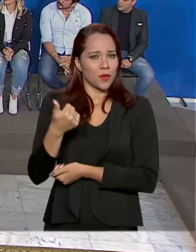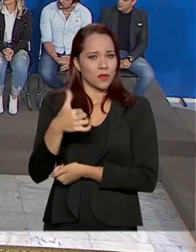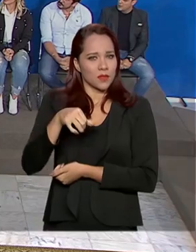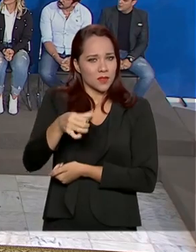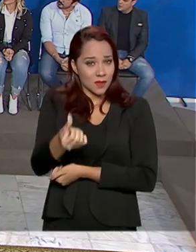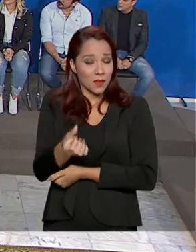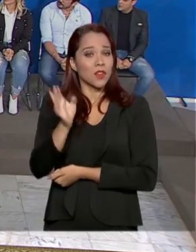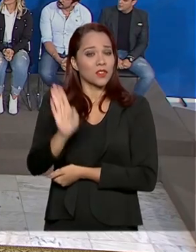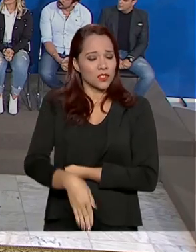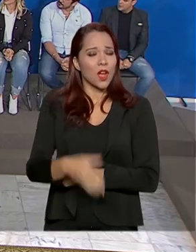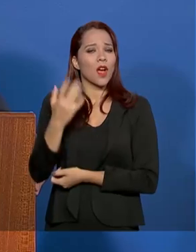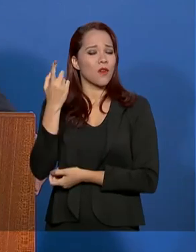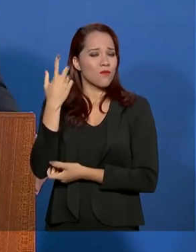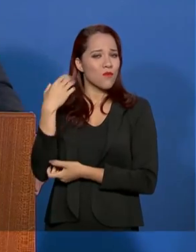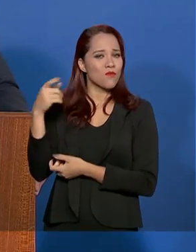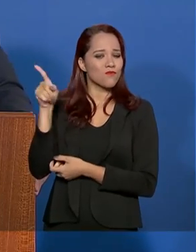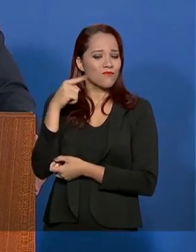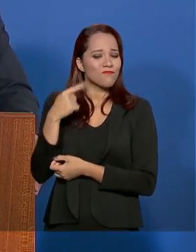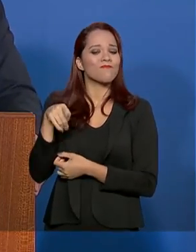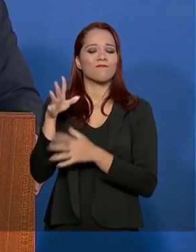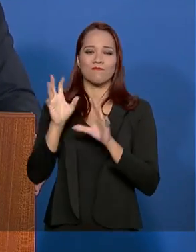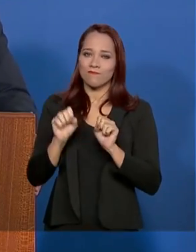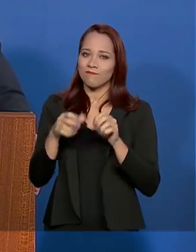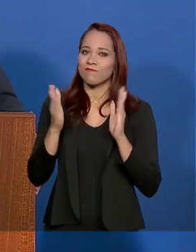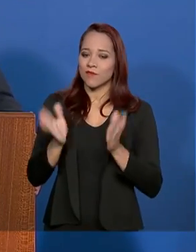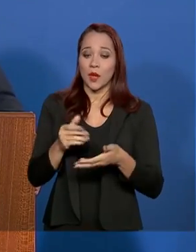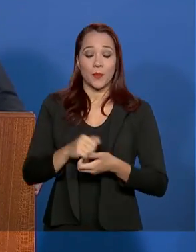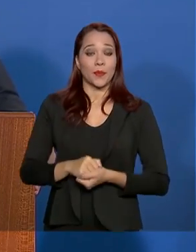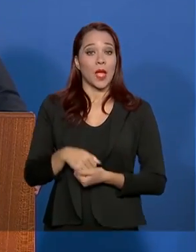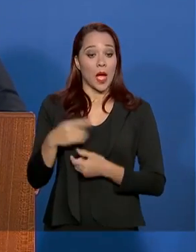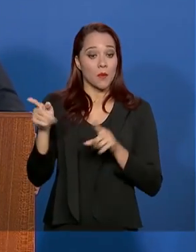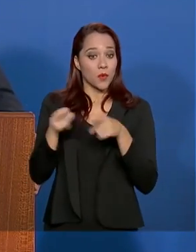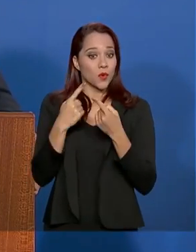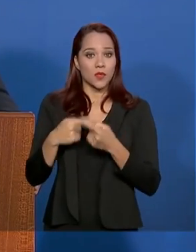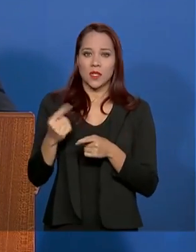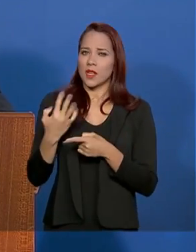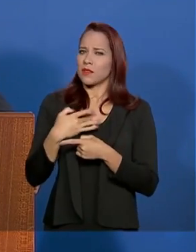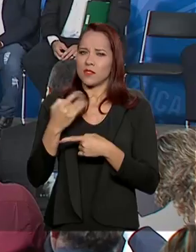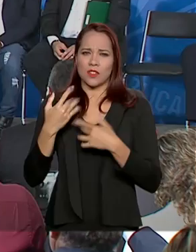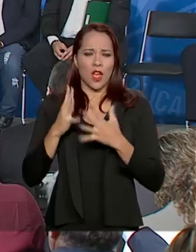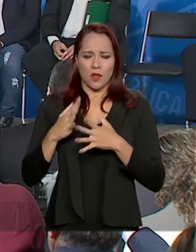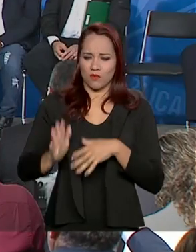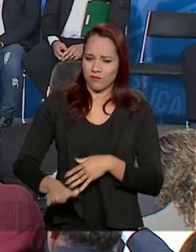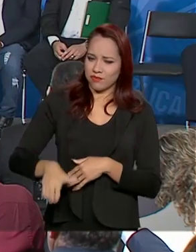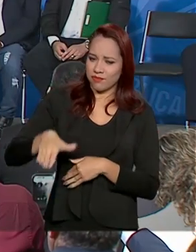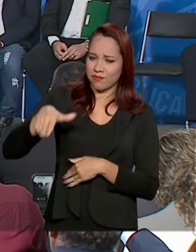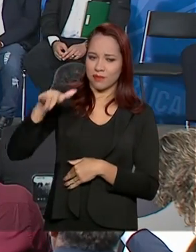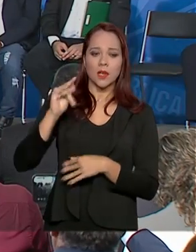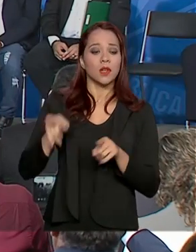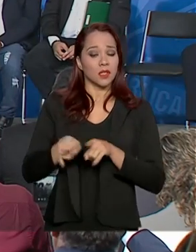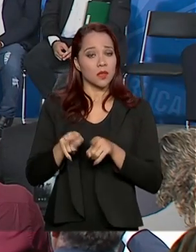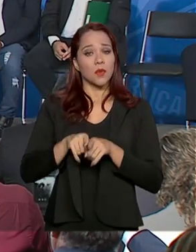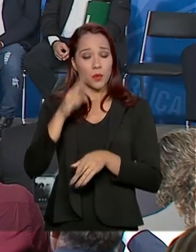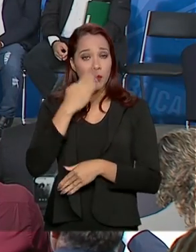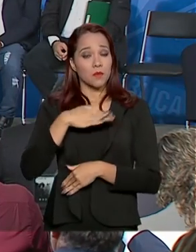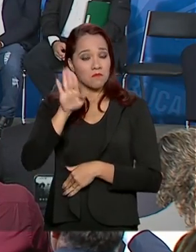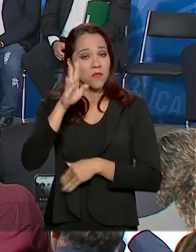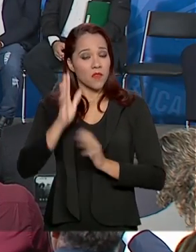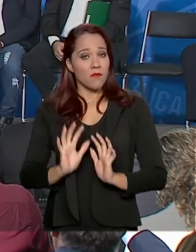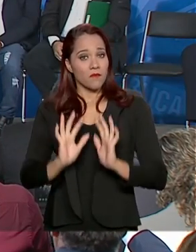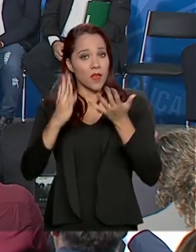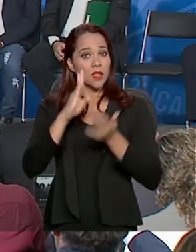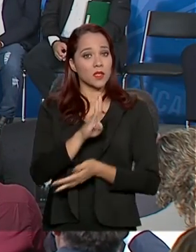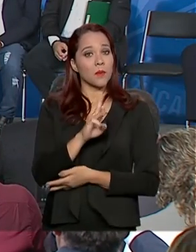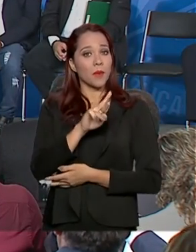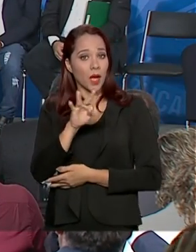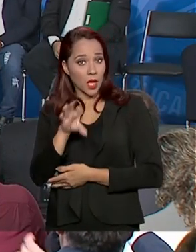já ouvia o sertanejo. Segundo ele, a música fez parte de sua formação. Prometeu que vai à festa de Barretos